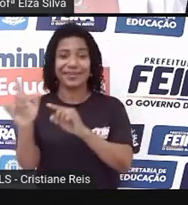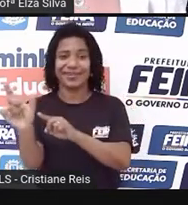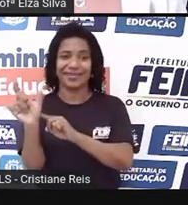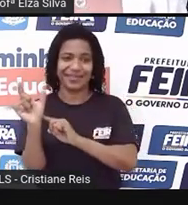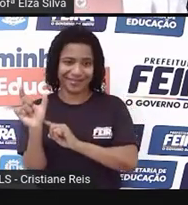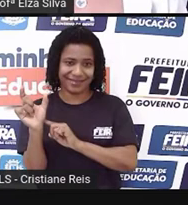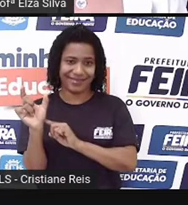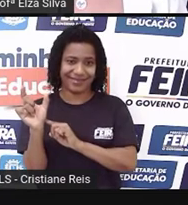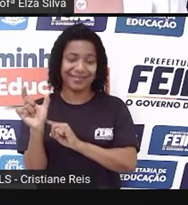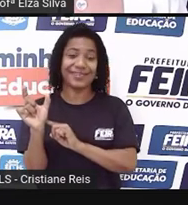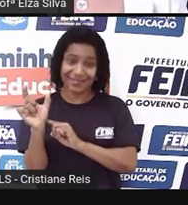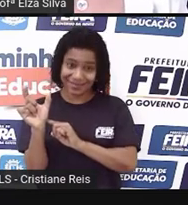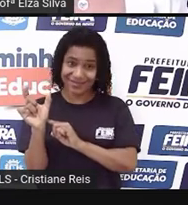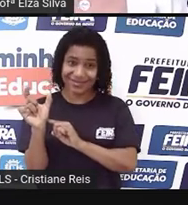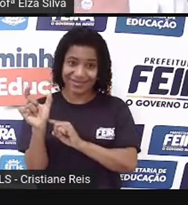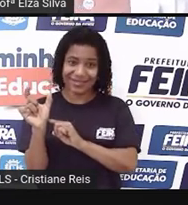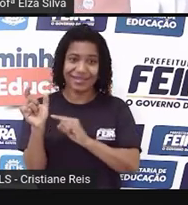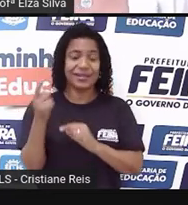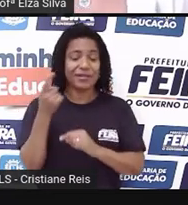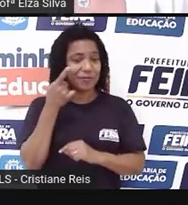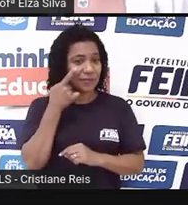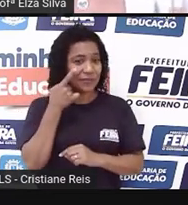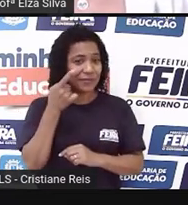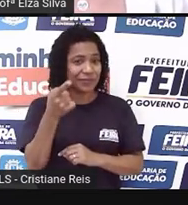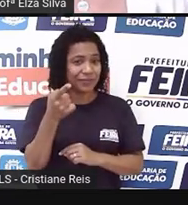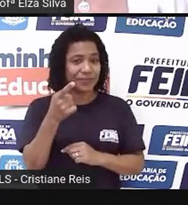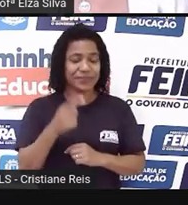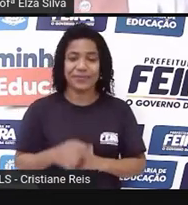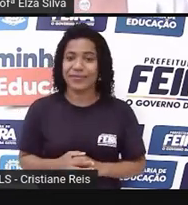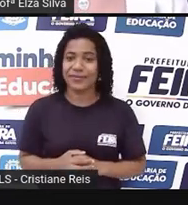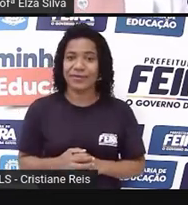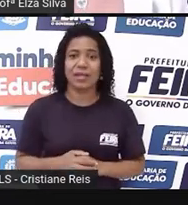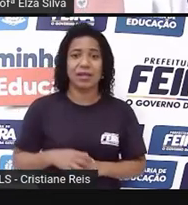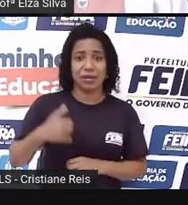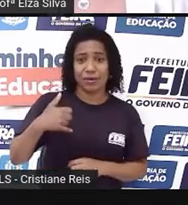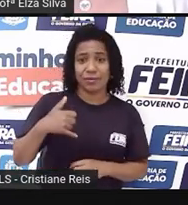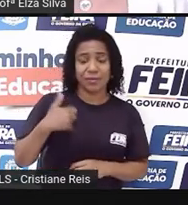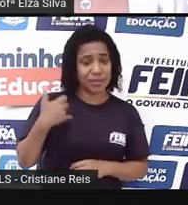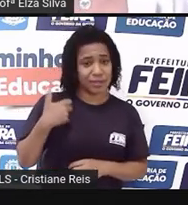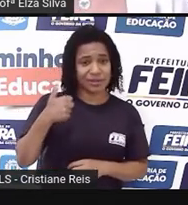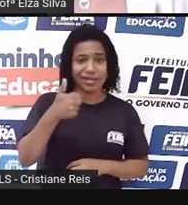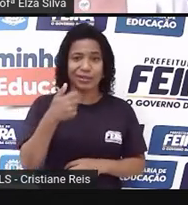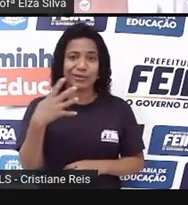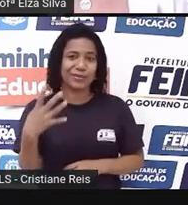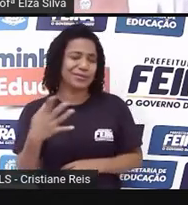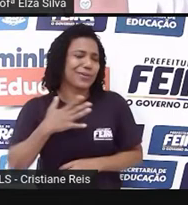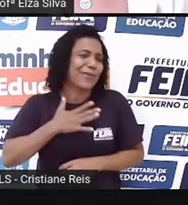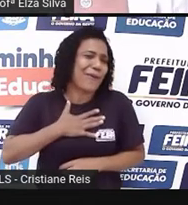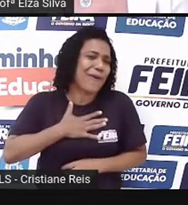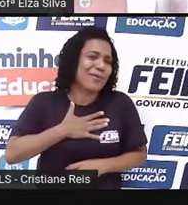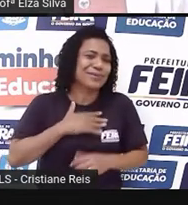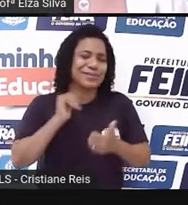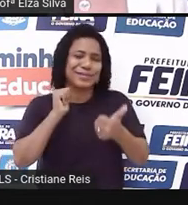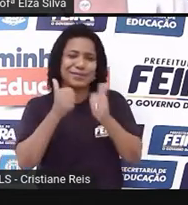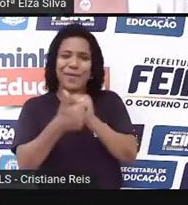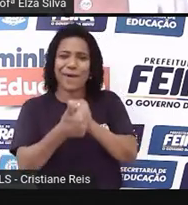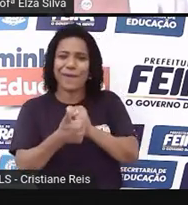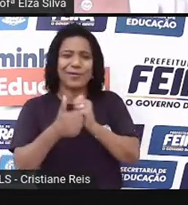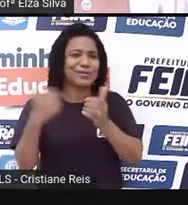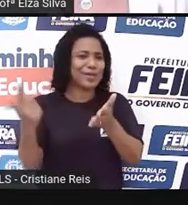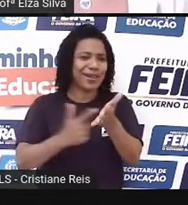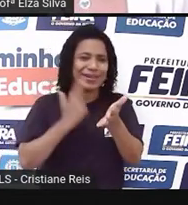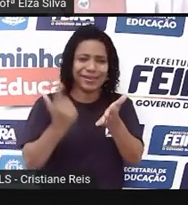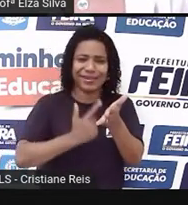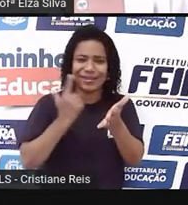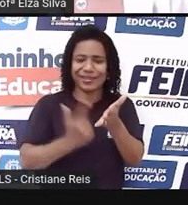que-pal. Ok? So, eu tenho 14 anos, eu amo esportes, livros e navegar na internet.